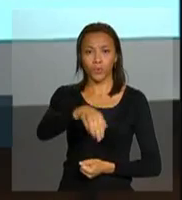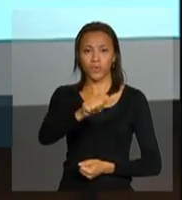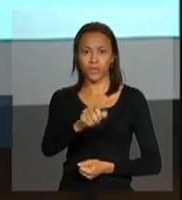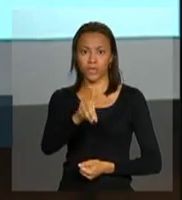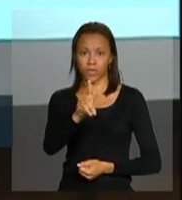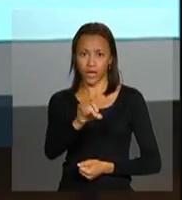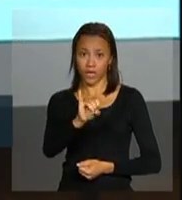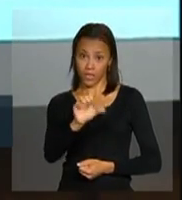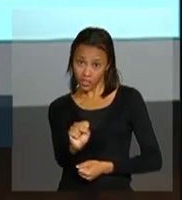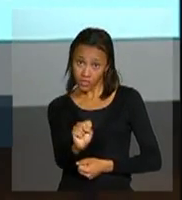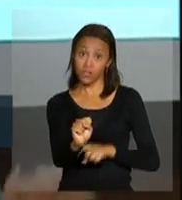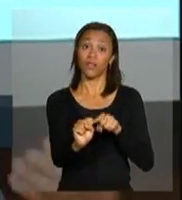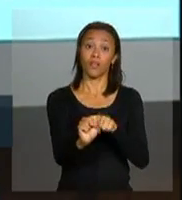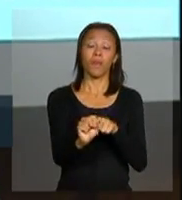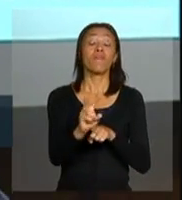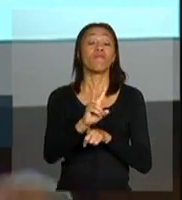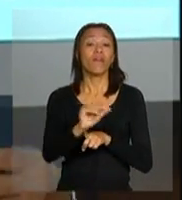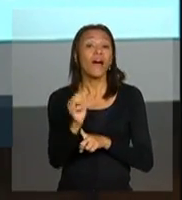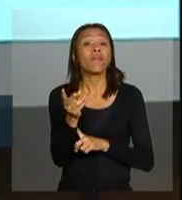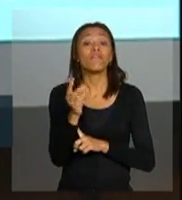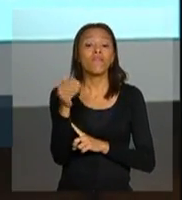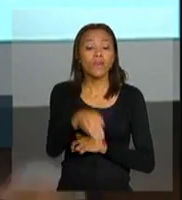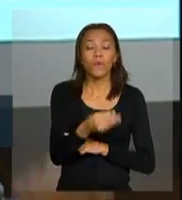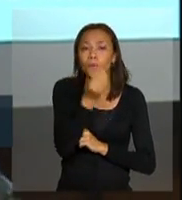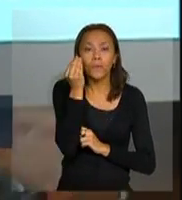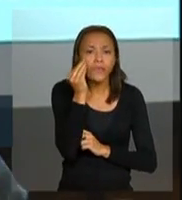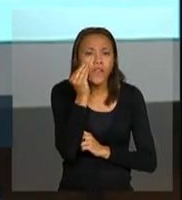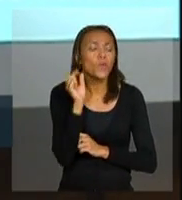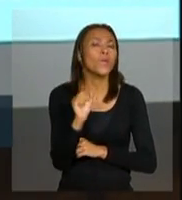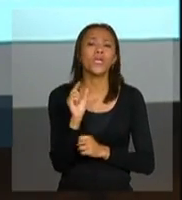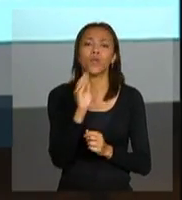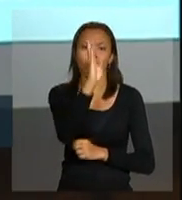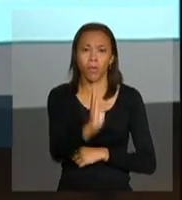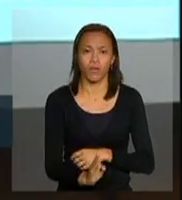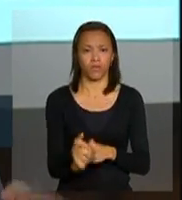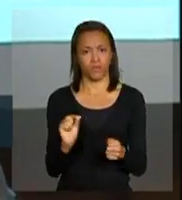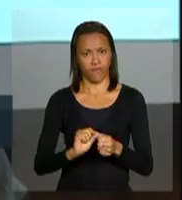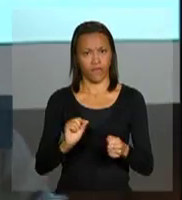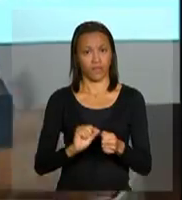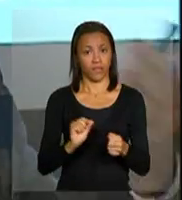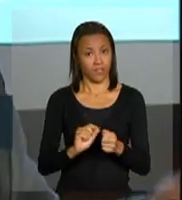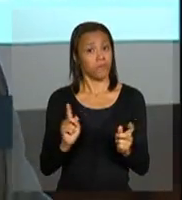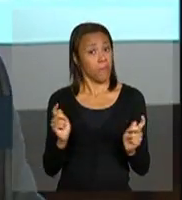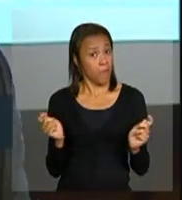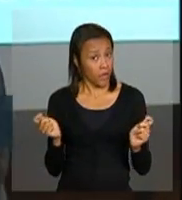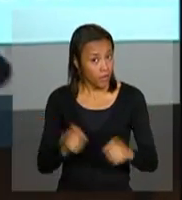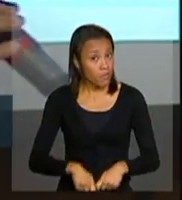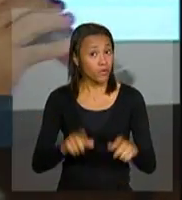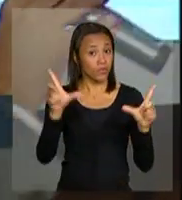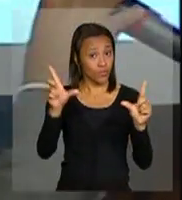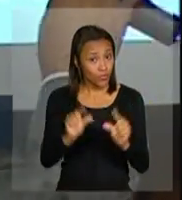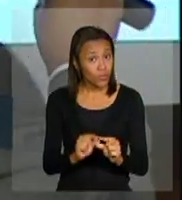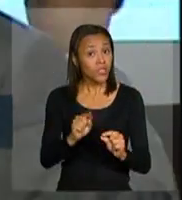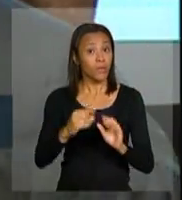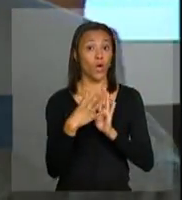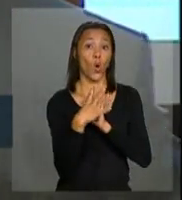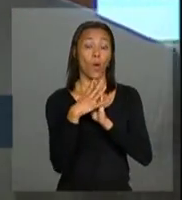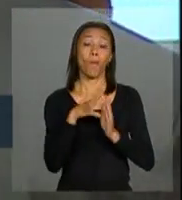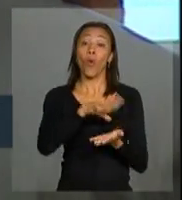15 por 15, no sentido de observar o que o Brasil está fazendo para que possa ser reproduzido em outros países.